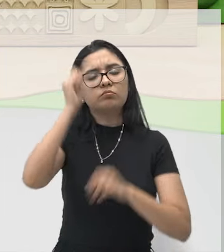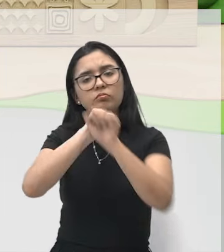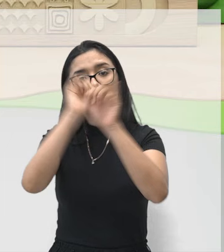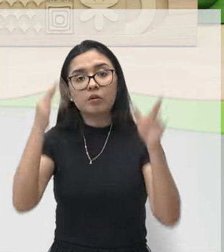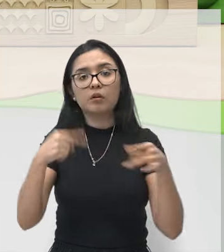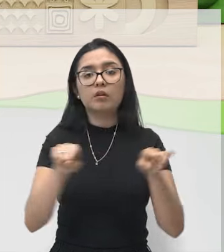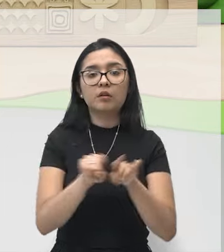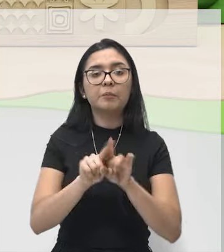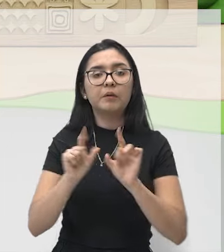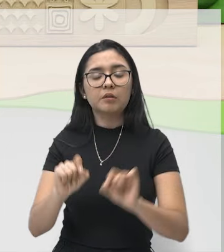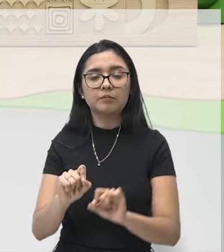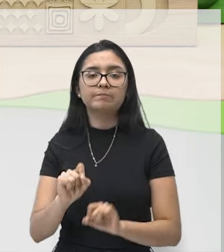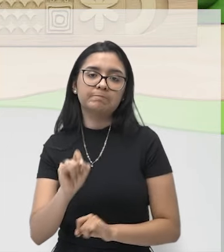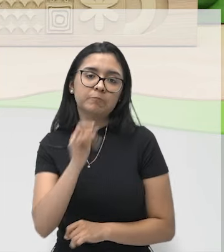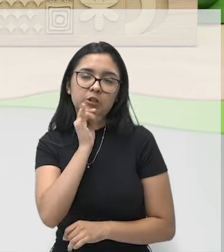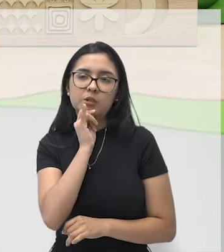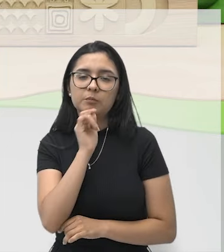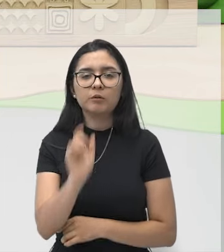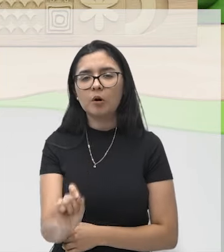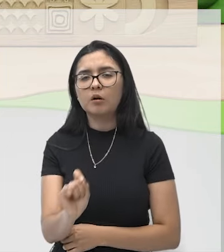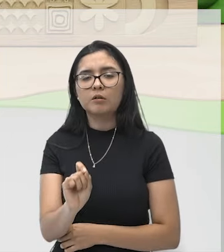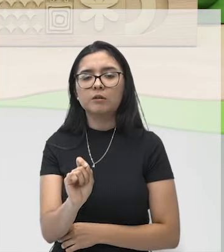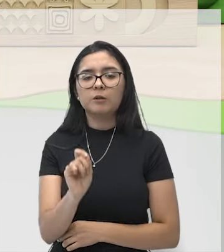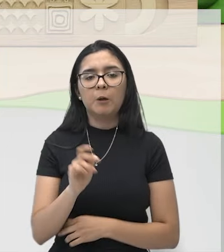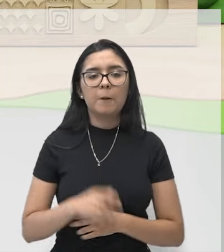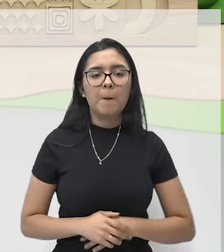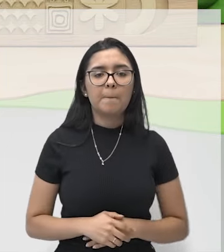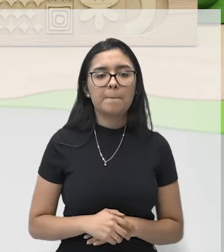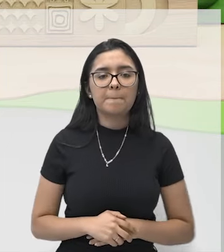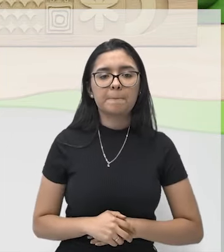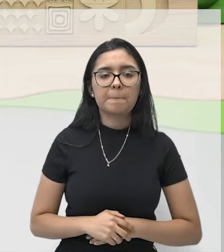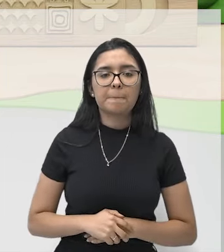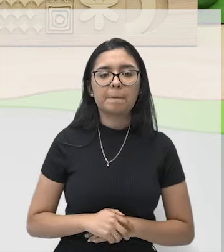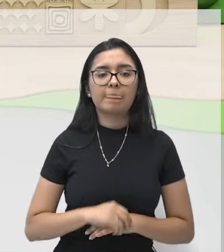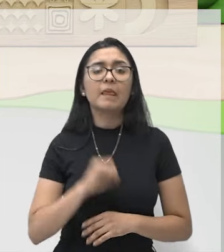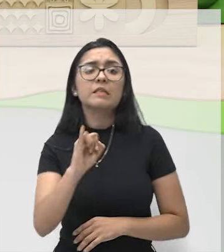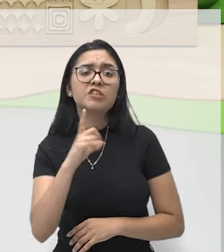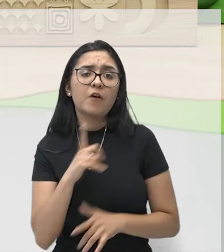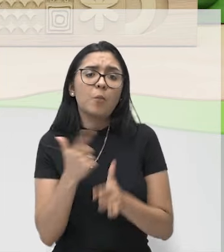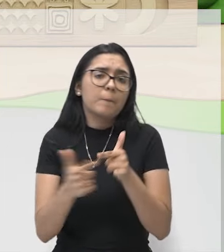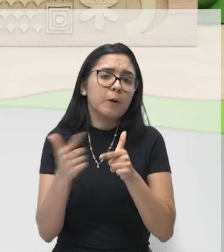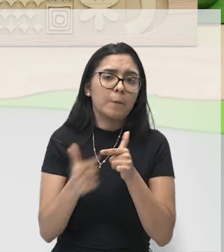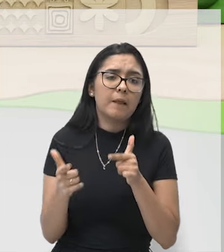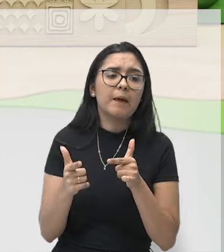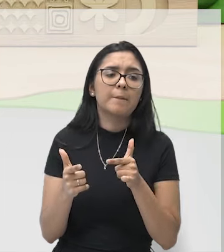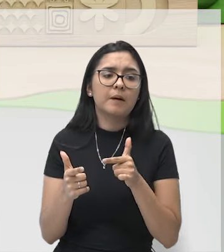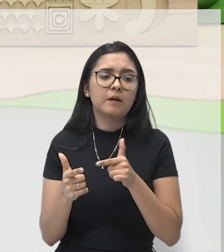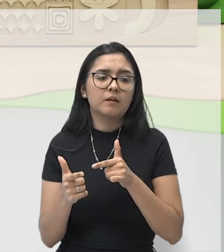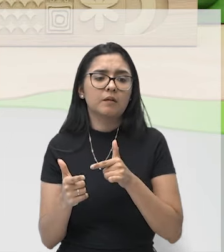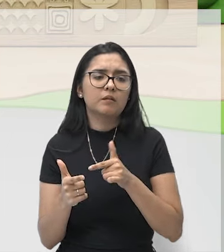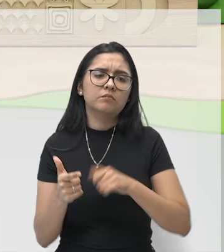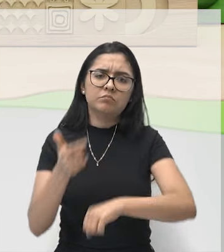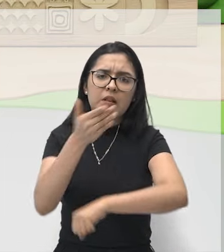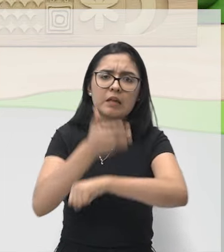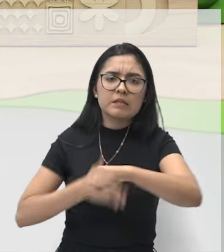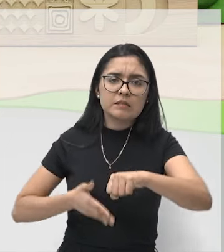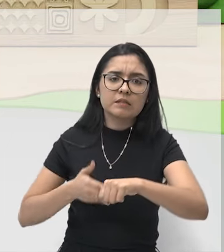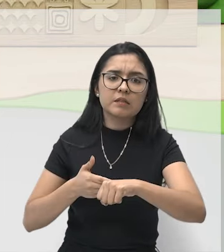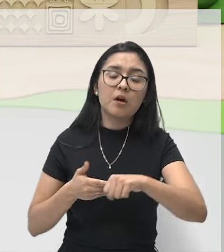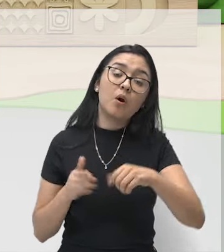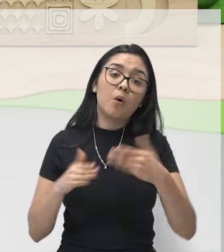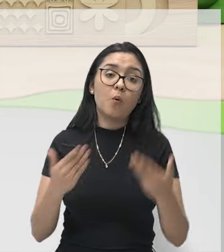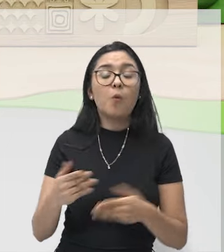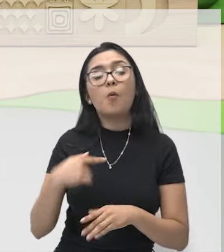e também para quando há algum tipo de lesão, o médico seja